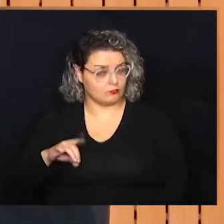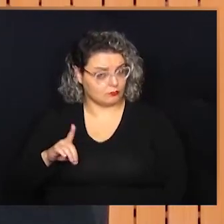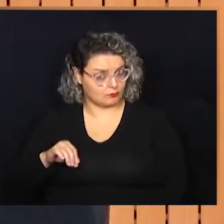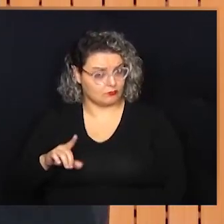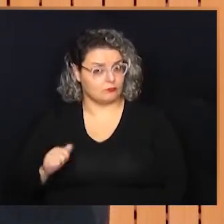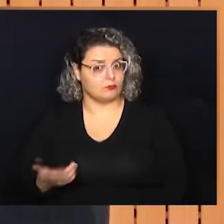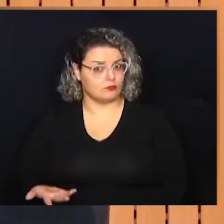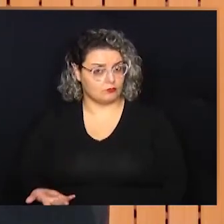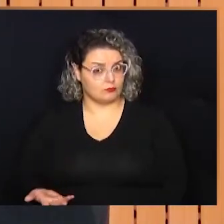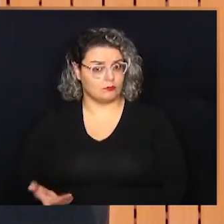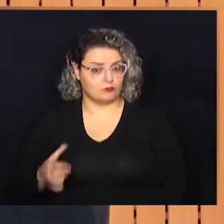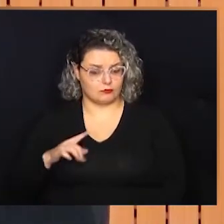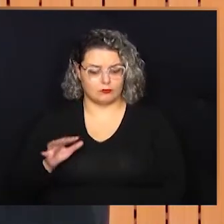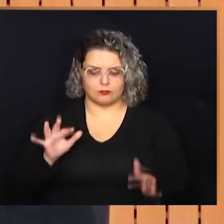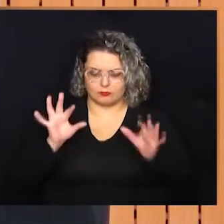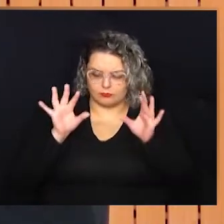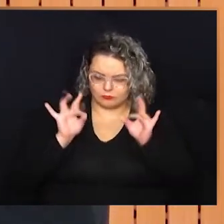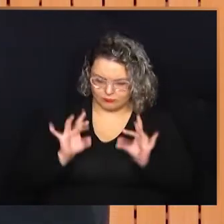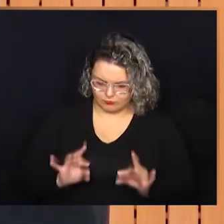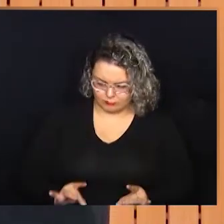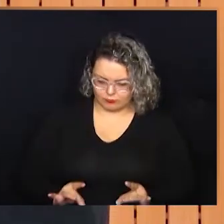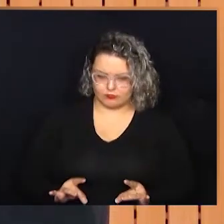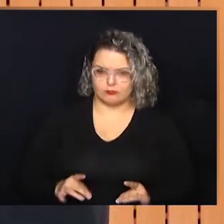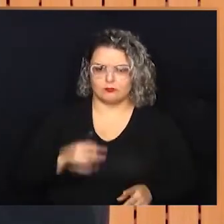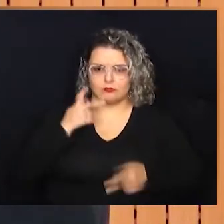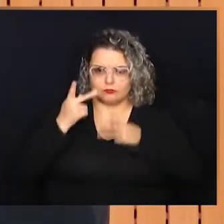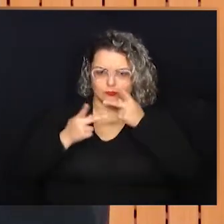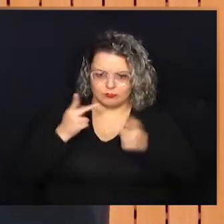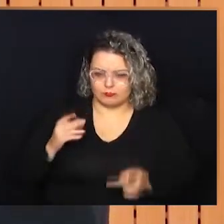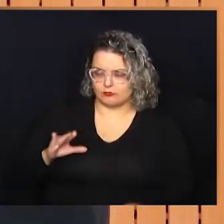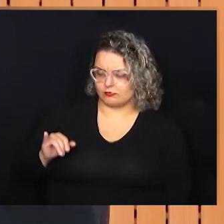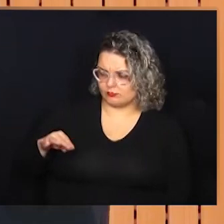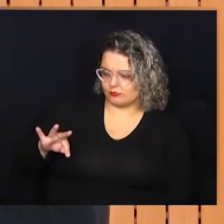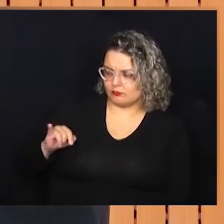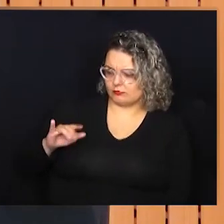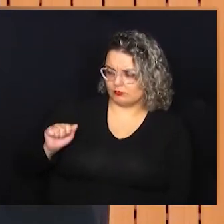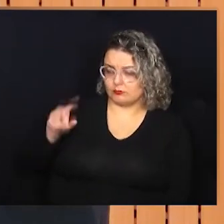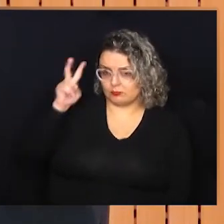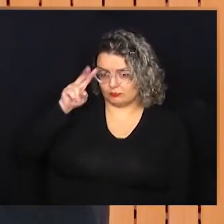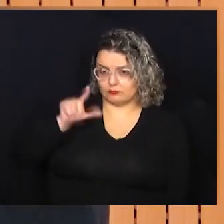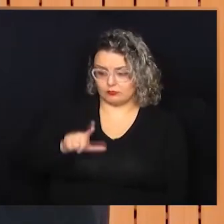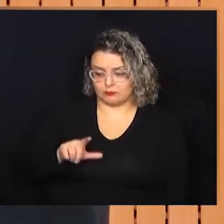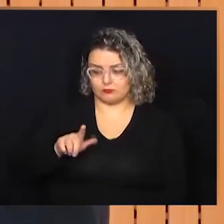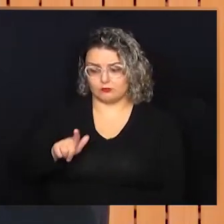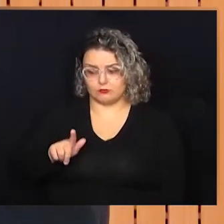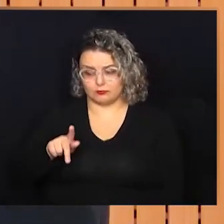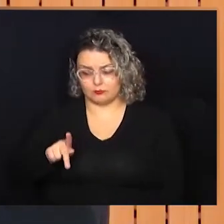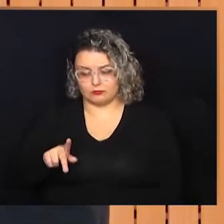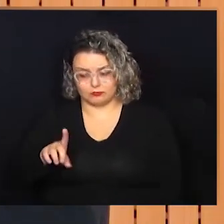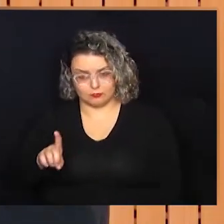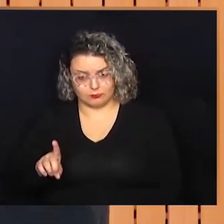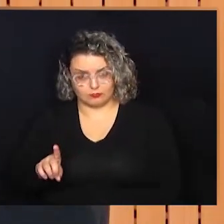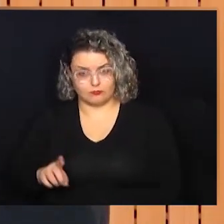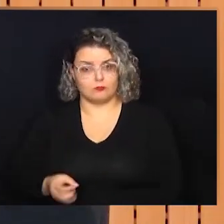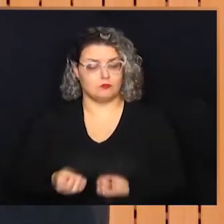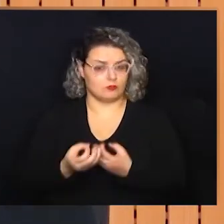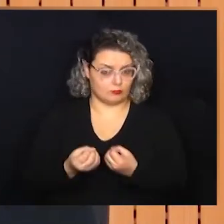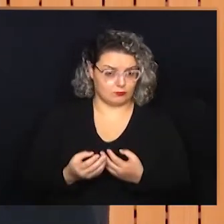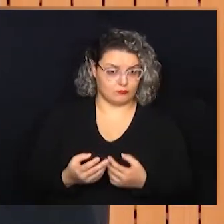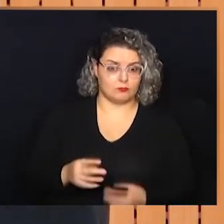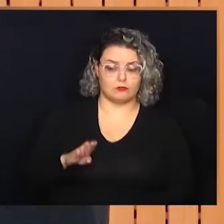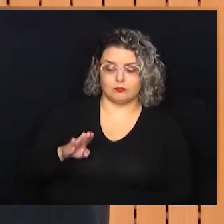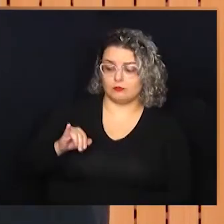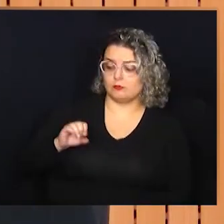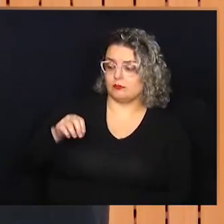indiscriminada, além de ter que ter uma finalidade muito bem específica, como a Cíntia lembrou no caso da LGPD, esses dados, que são dados